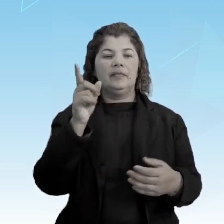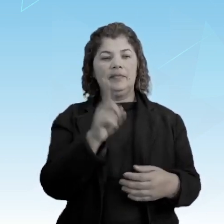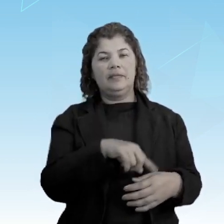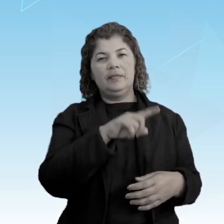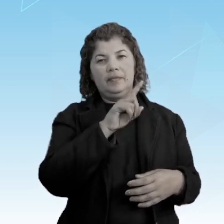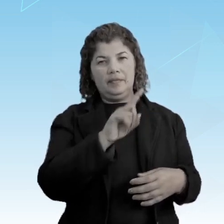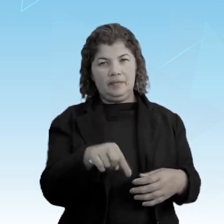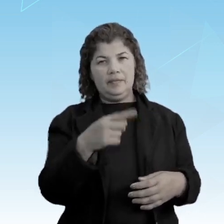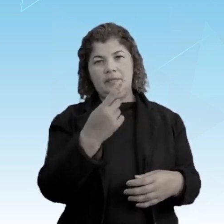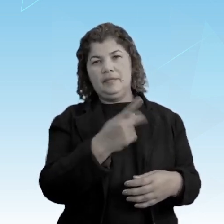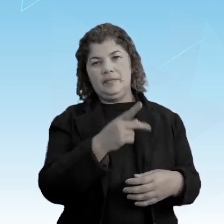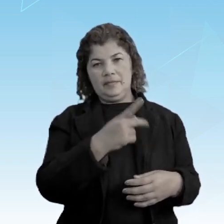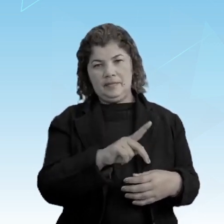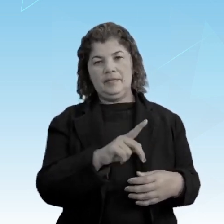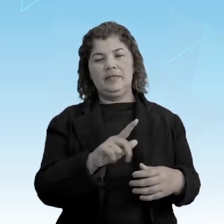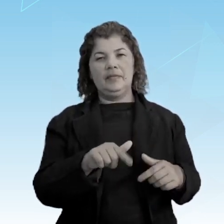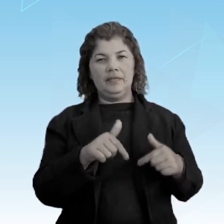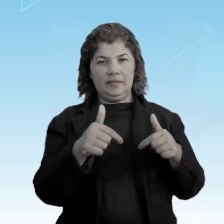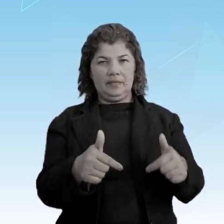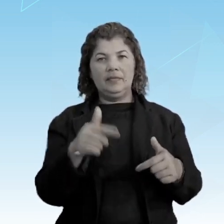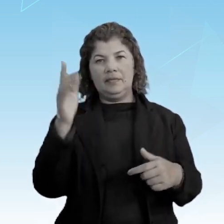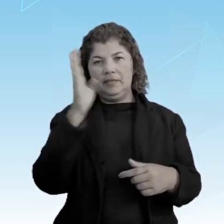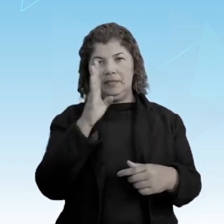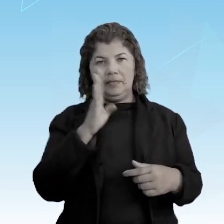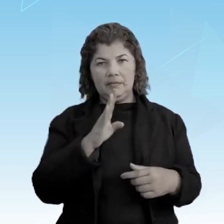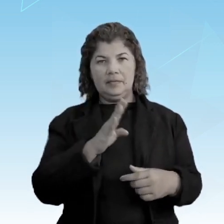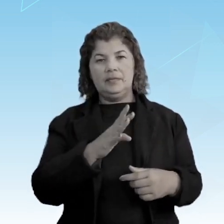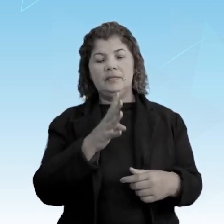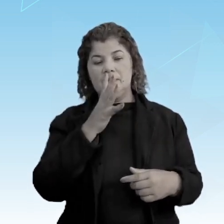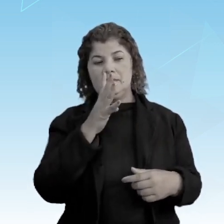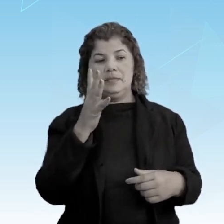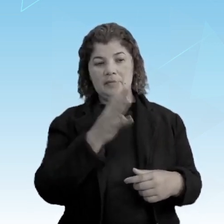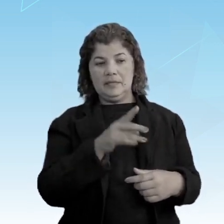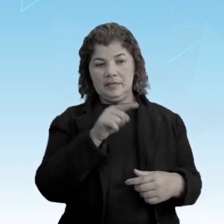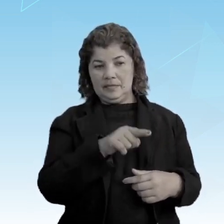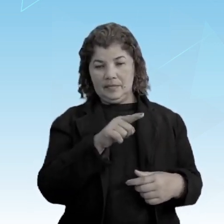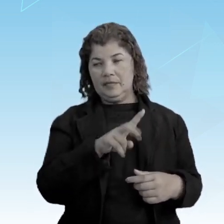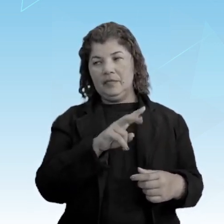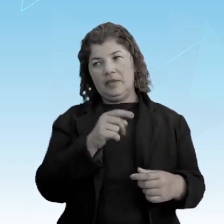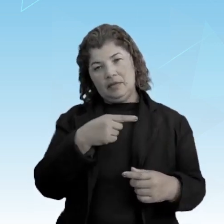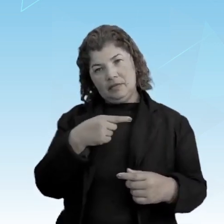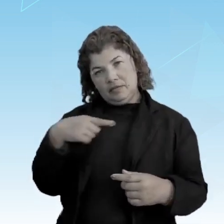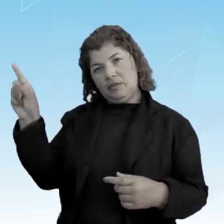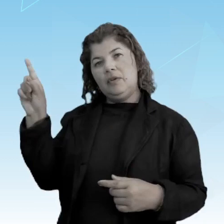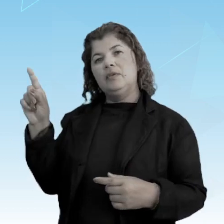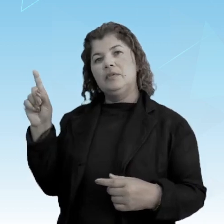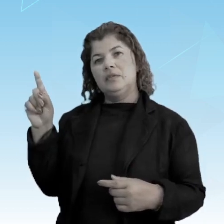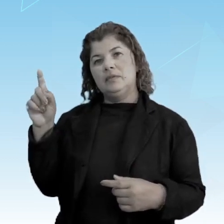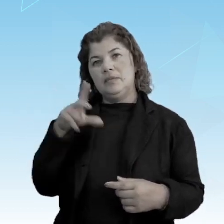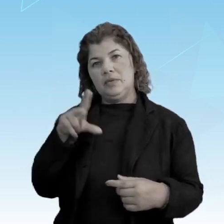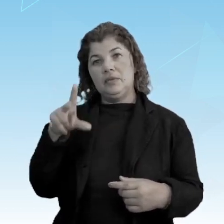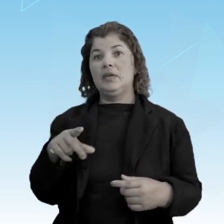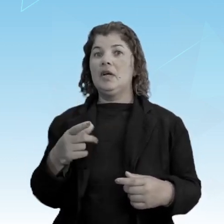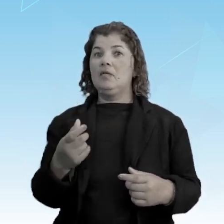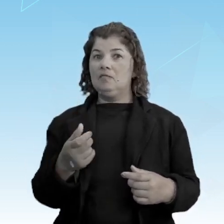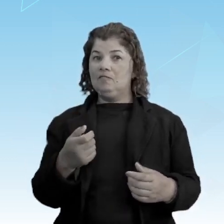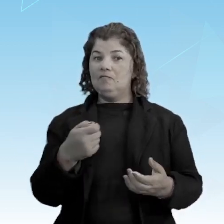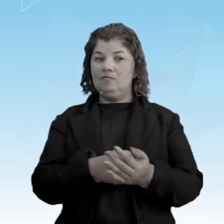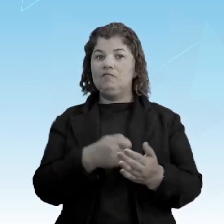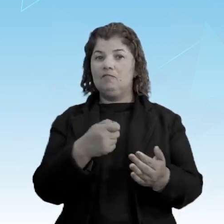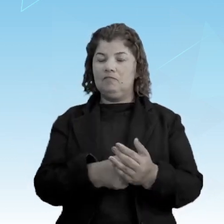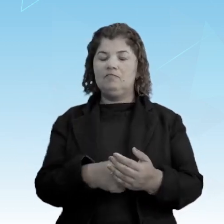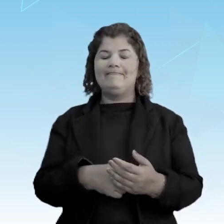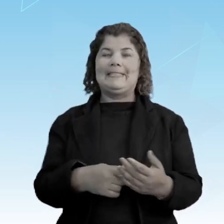hábitos no Brasil e ameaçavam fazê-lo regressar para os que aparelham. E